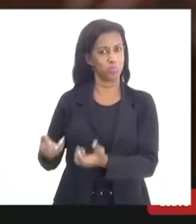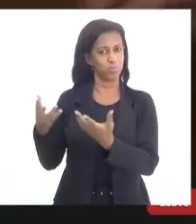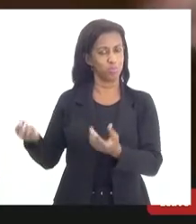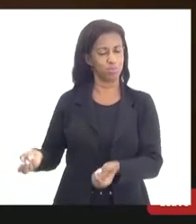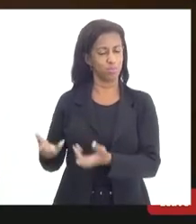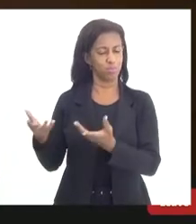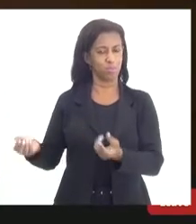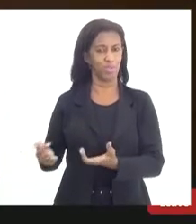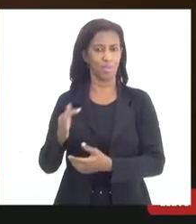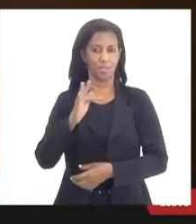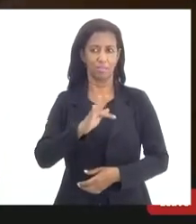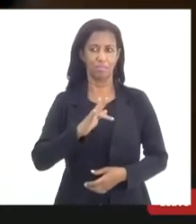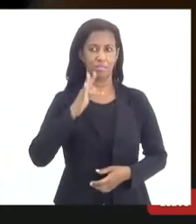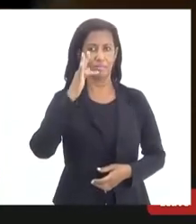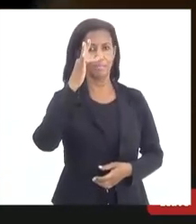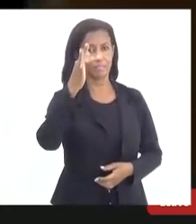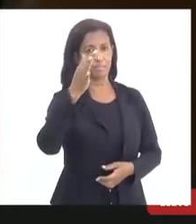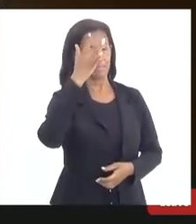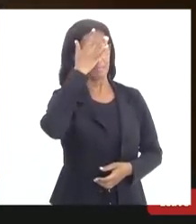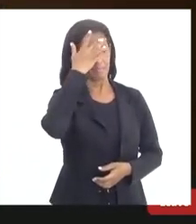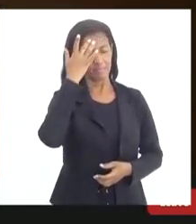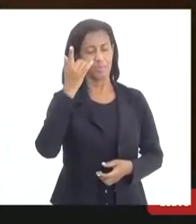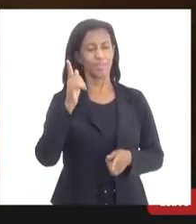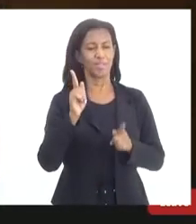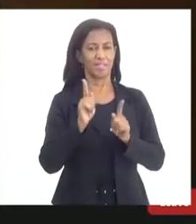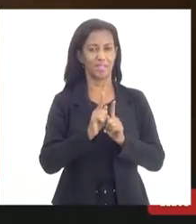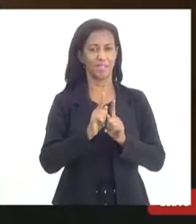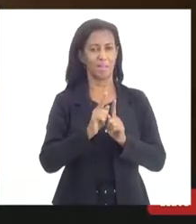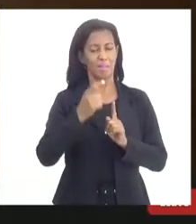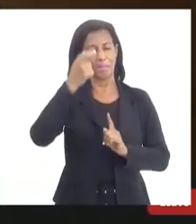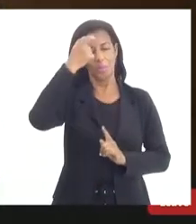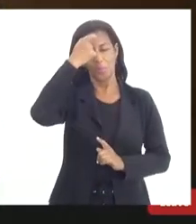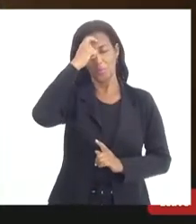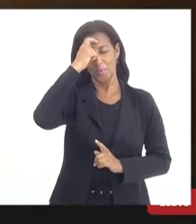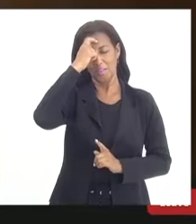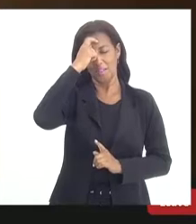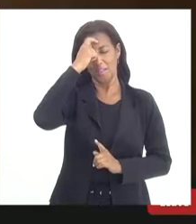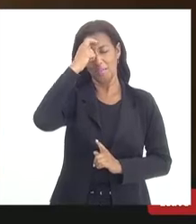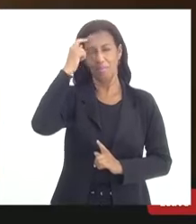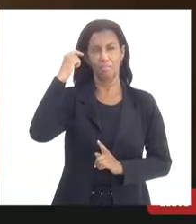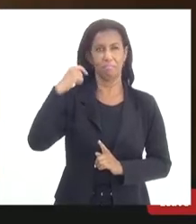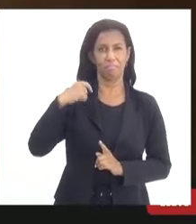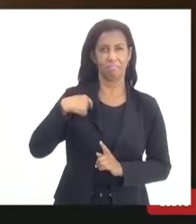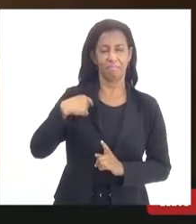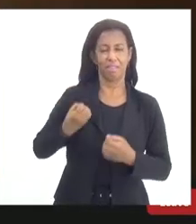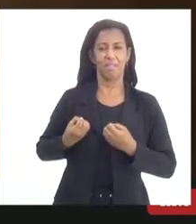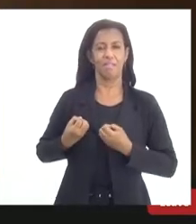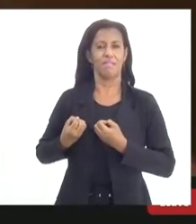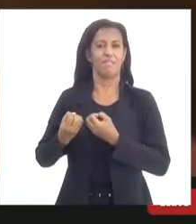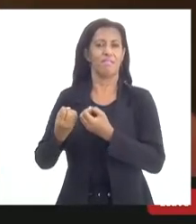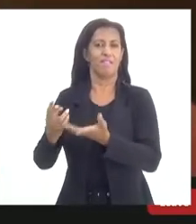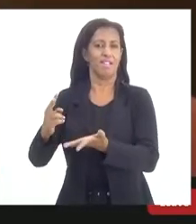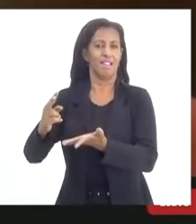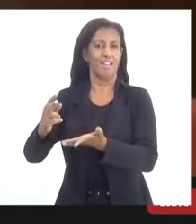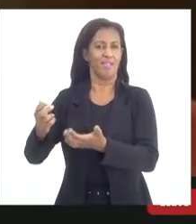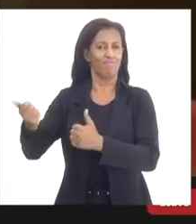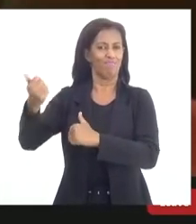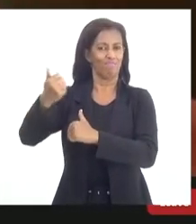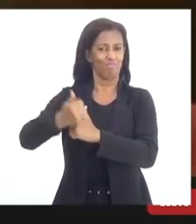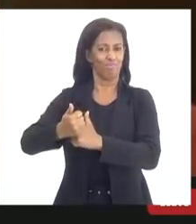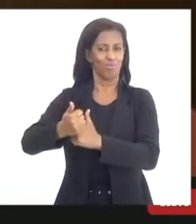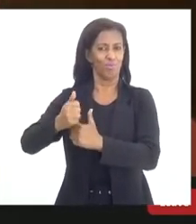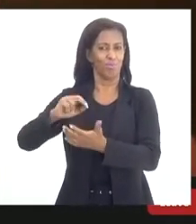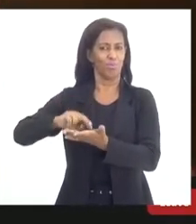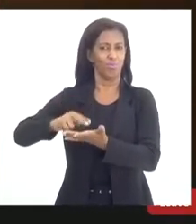futuros doadores conscientizados. Acabo minha fala com um